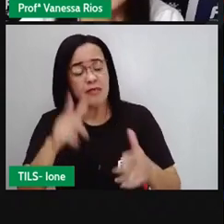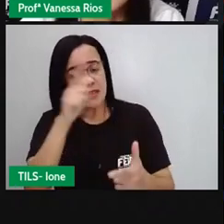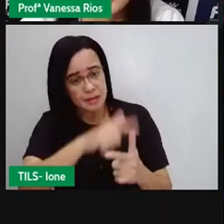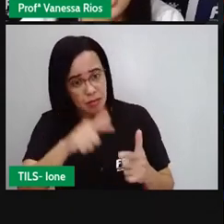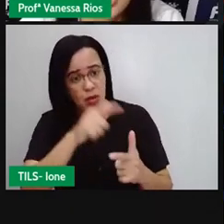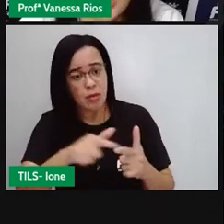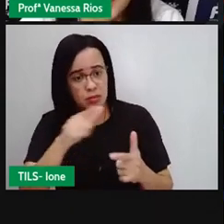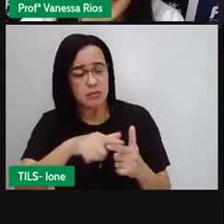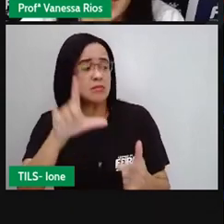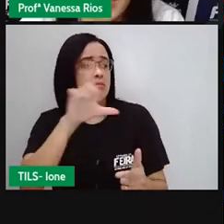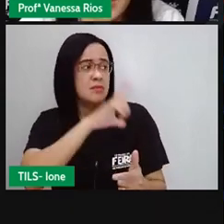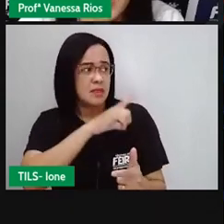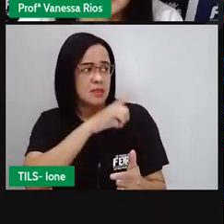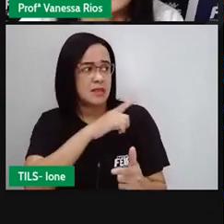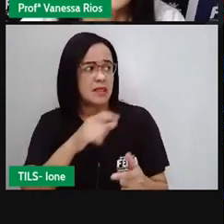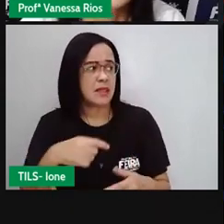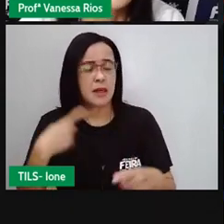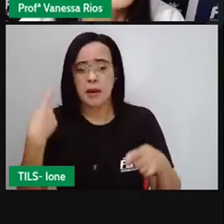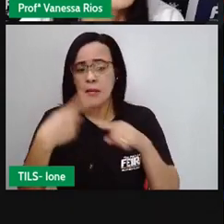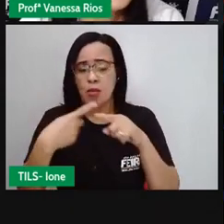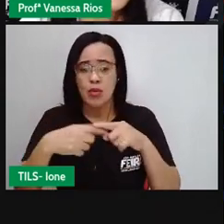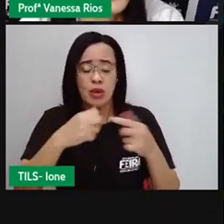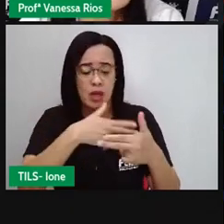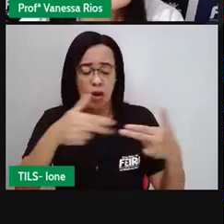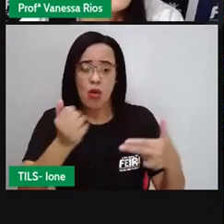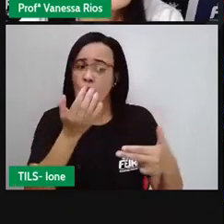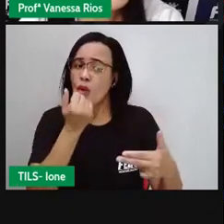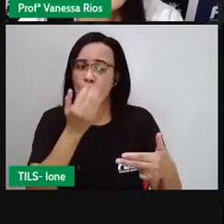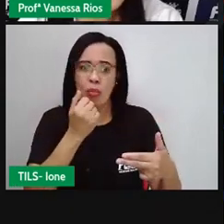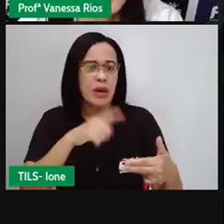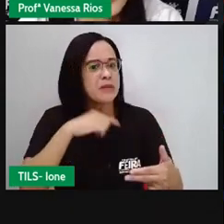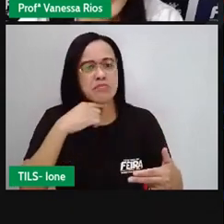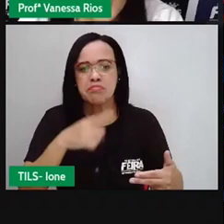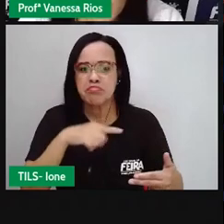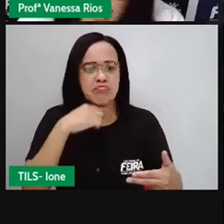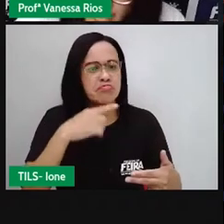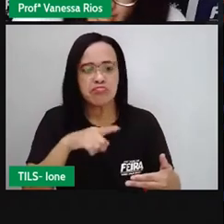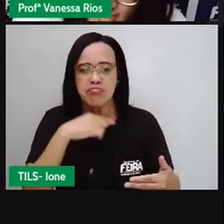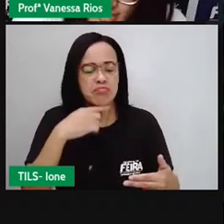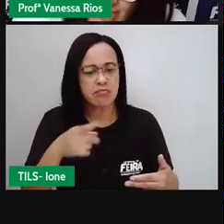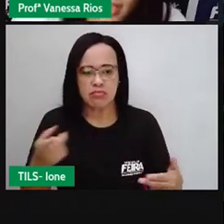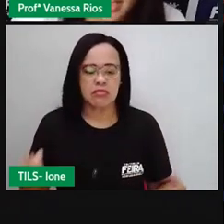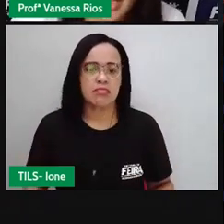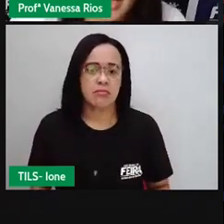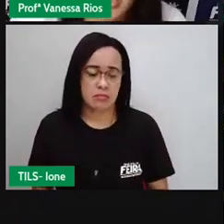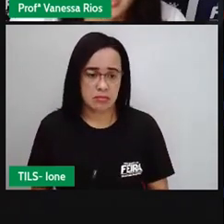à má digestão. Mas aí não é desse tipo de problema que a prova vai falar agora, né?